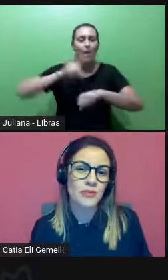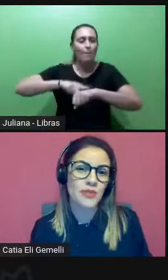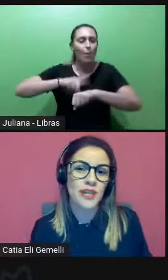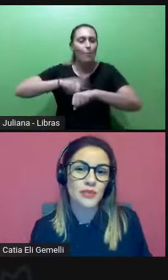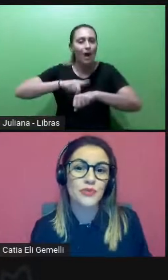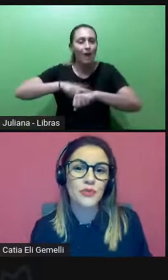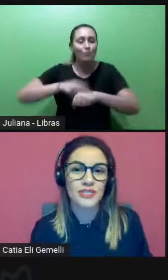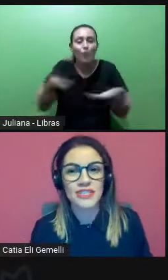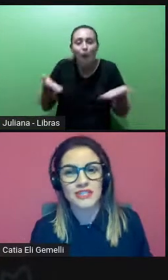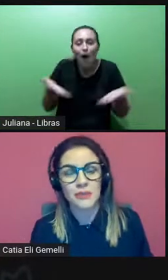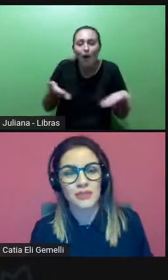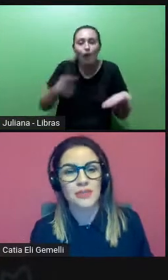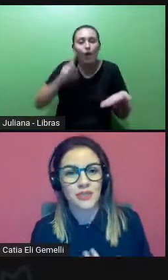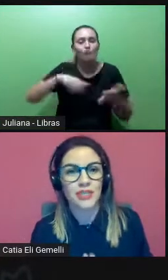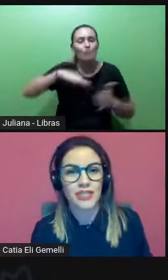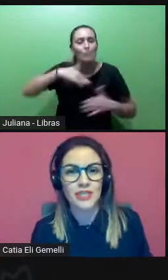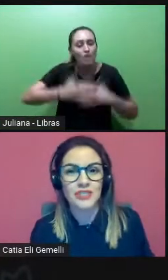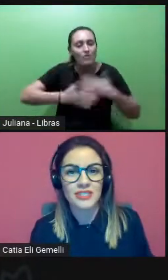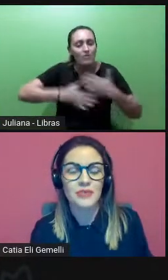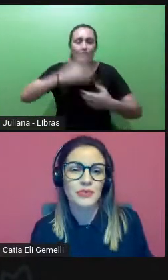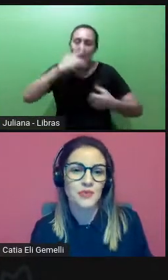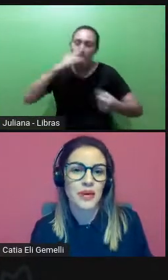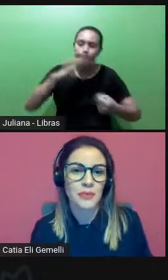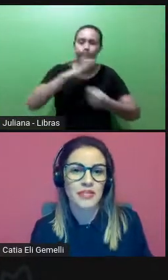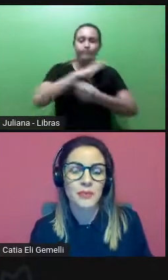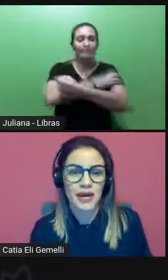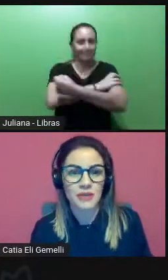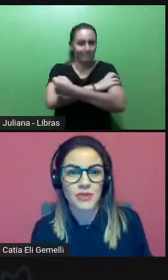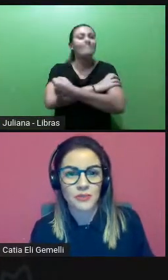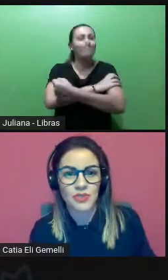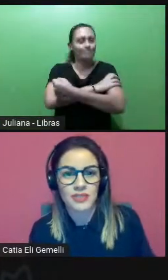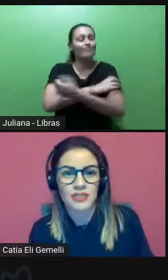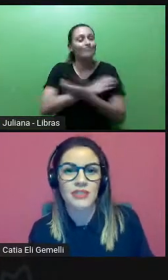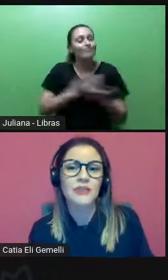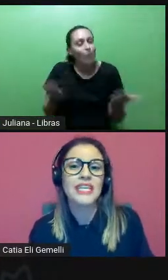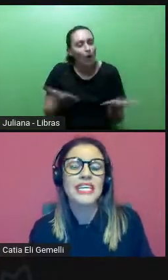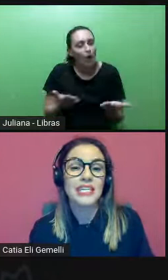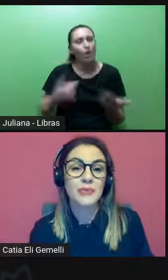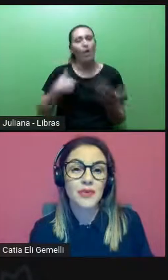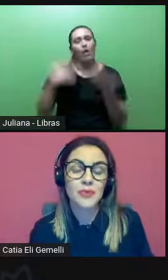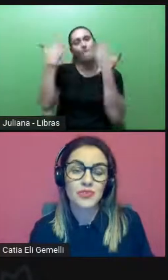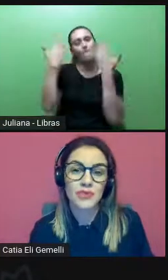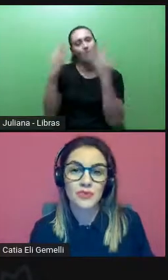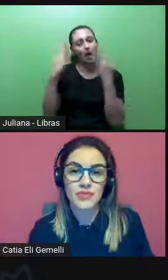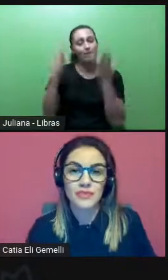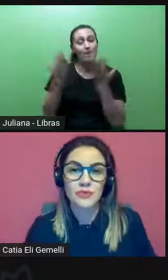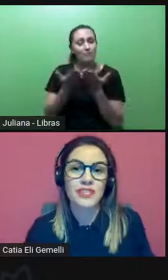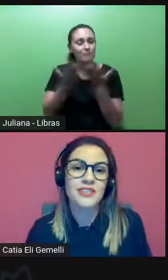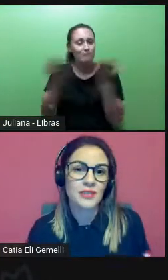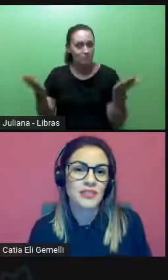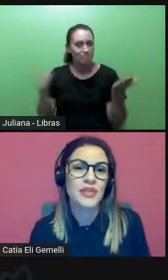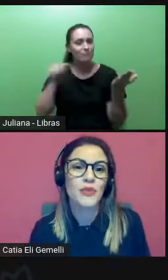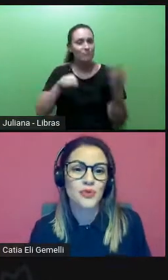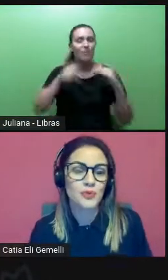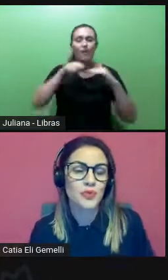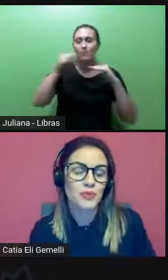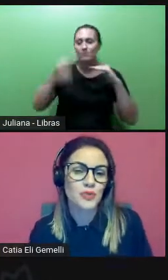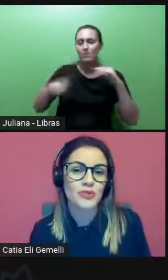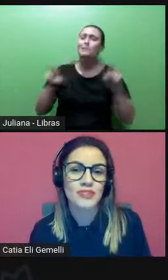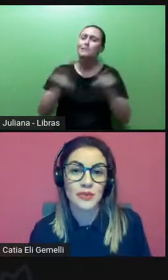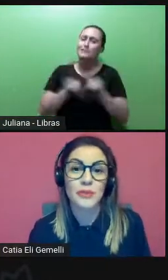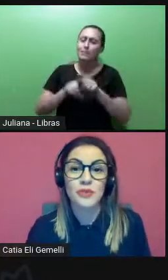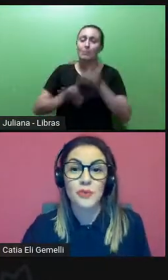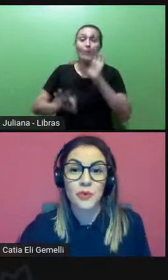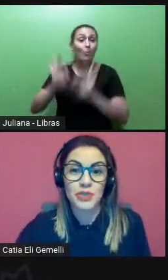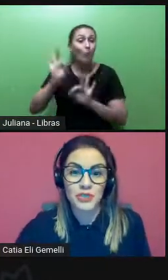um processo de fortalecimento. Então, eu já deixo assim os parabéns para o NEPTIS Sertão e para o projeto Diversifica, que eu sei que um conjunto